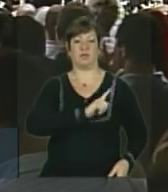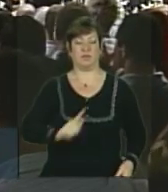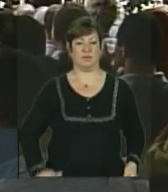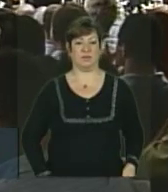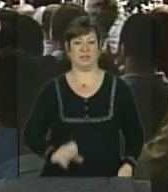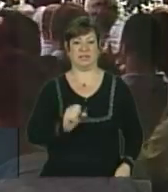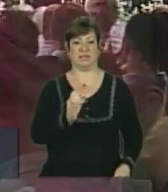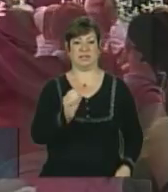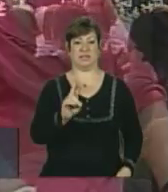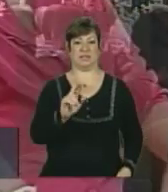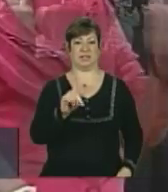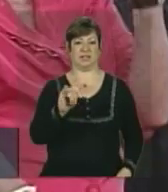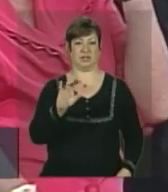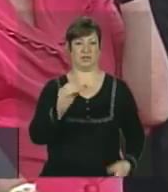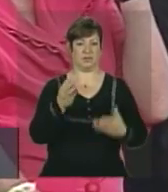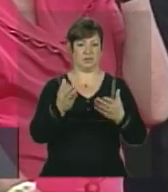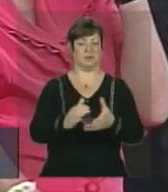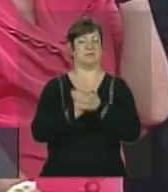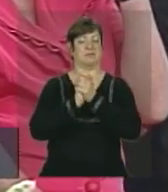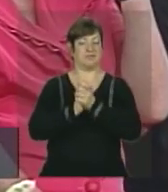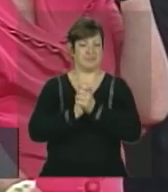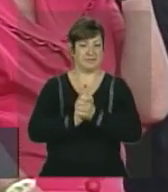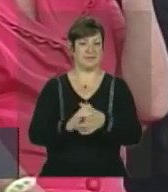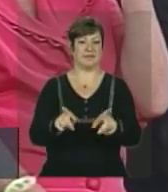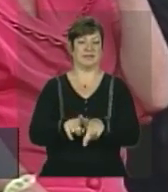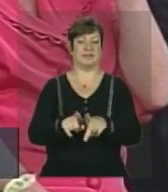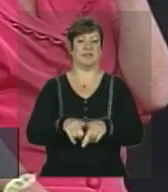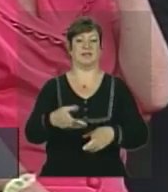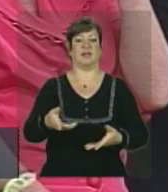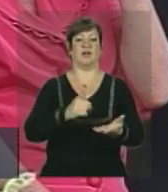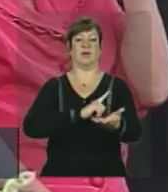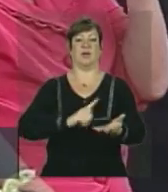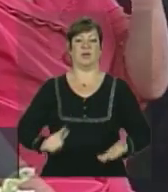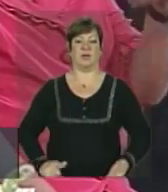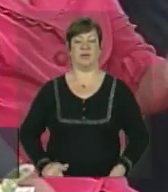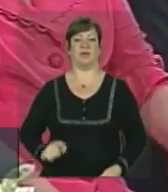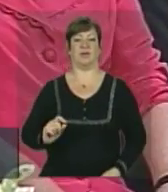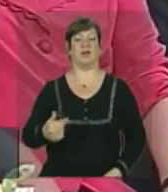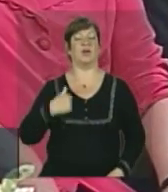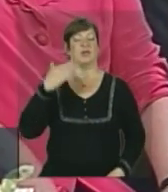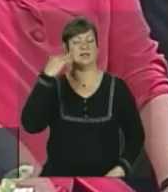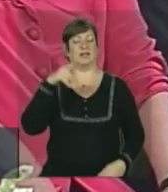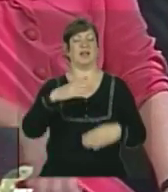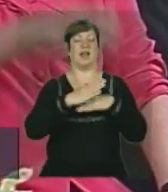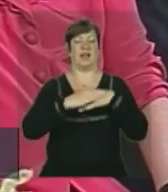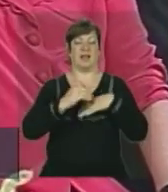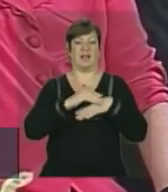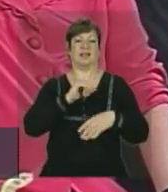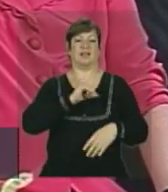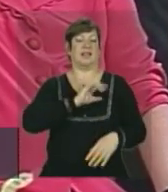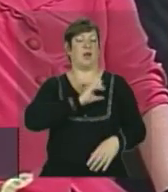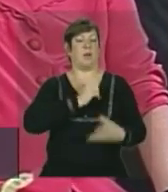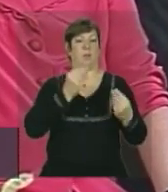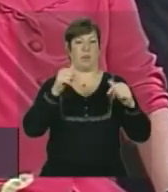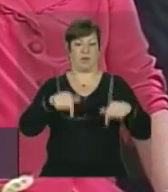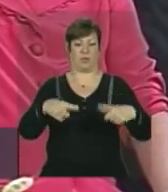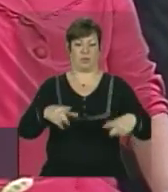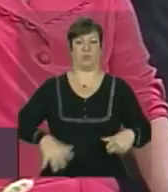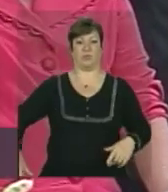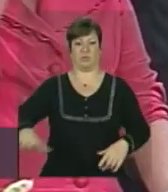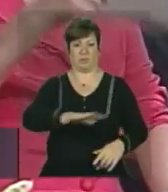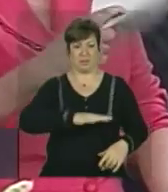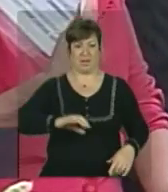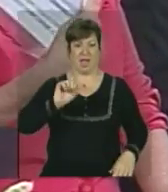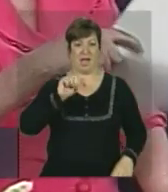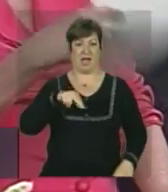nosso amigo, nosso parceiro de todos os momentos. Governador, eu sei do carinho que o tem por Angra dos Reis, todos os momentos que